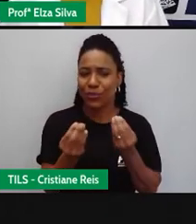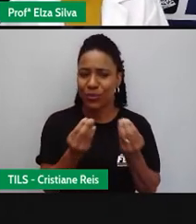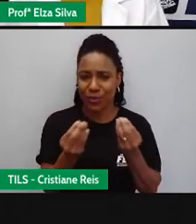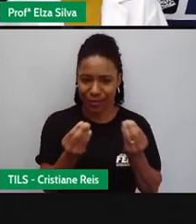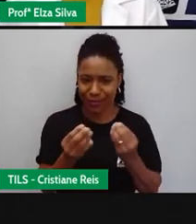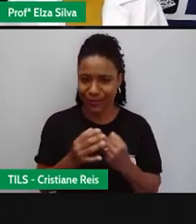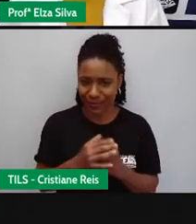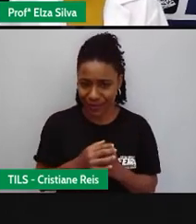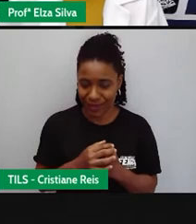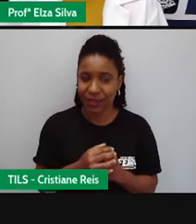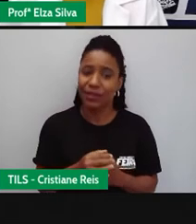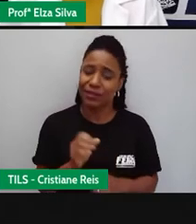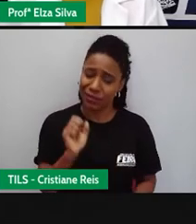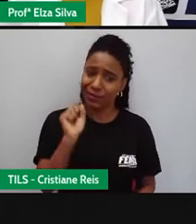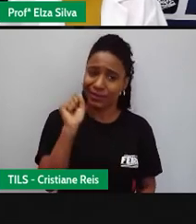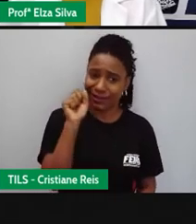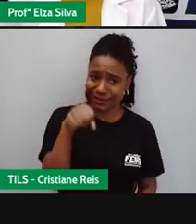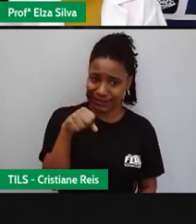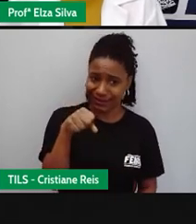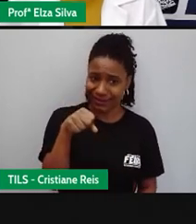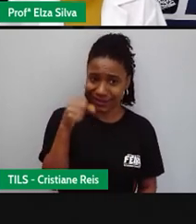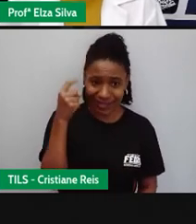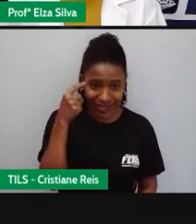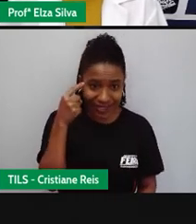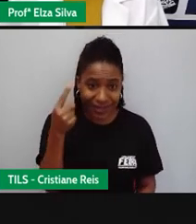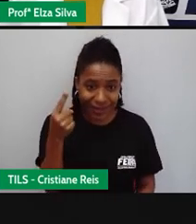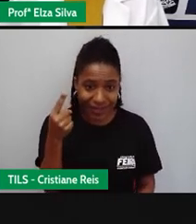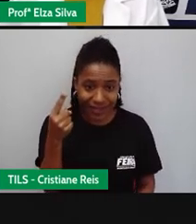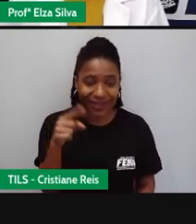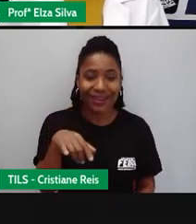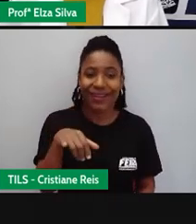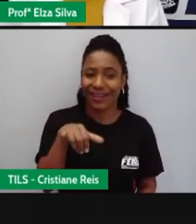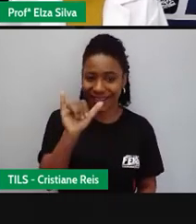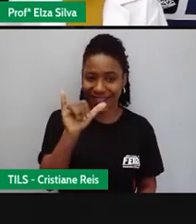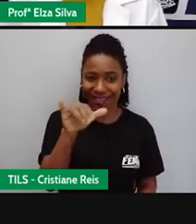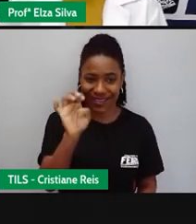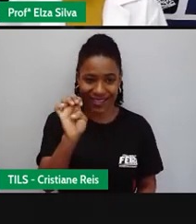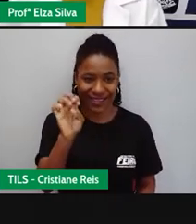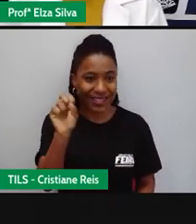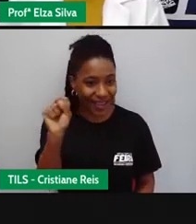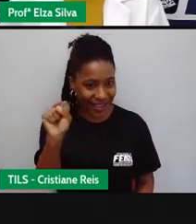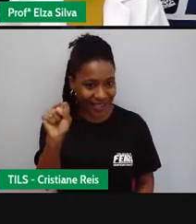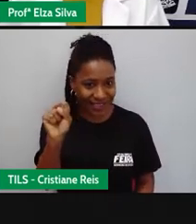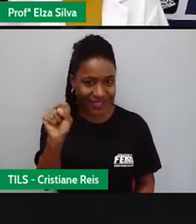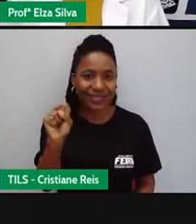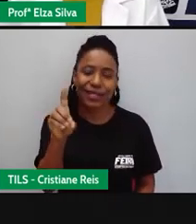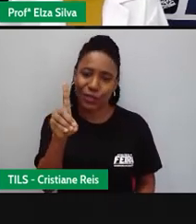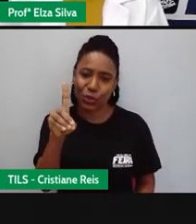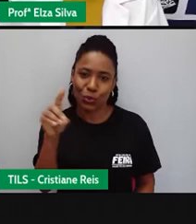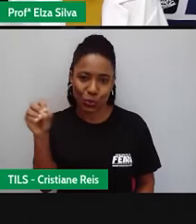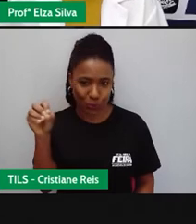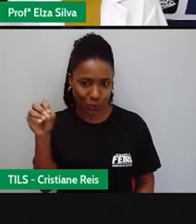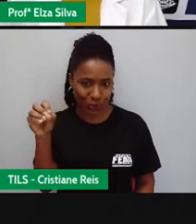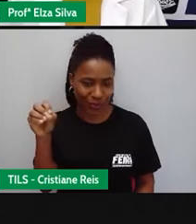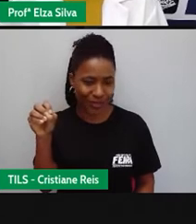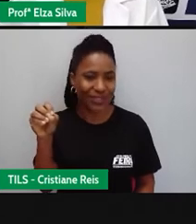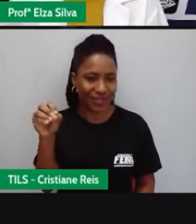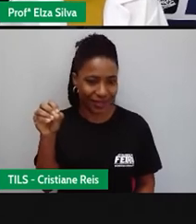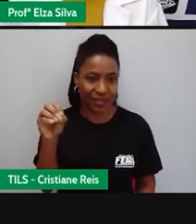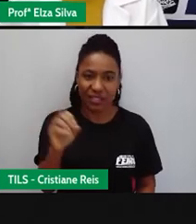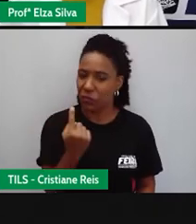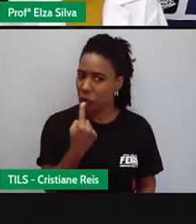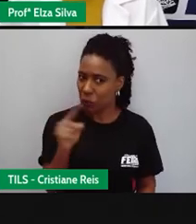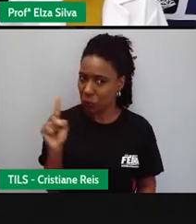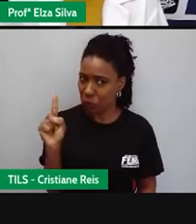resposta seja positiva. Yes, I do. Caso sua resposta seja negativa. No, I